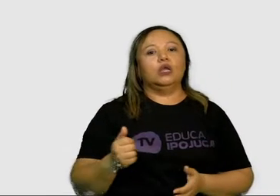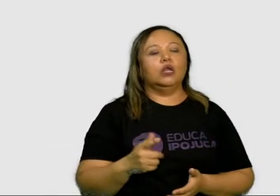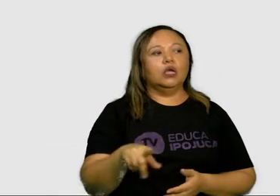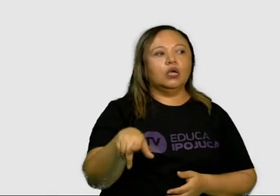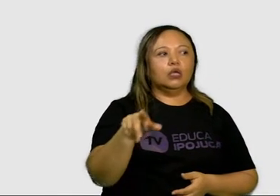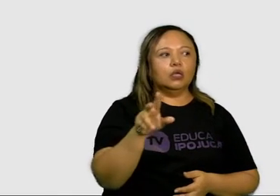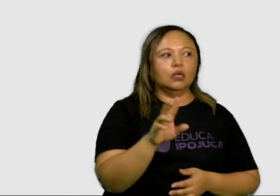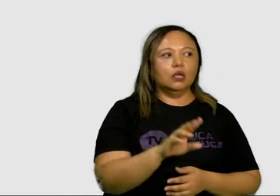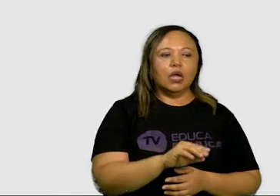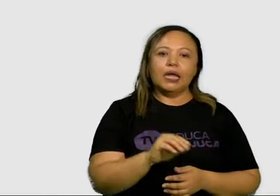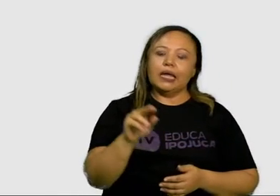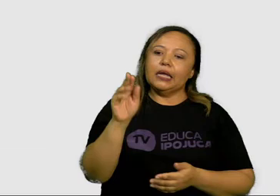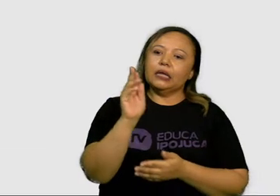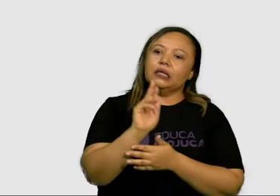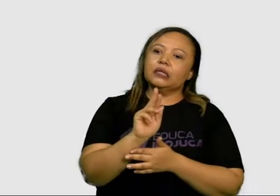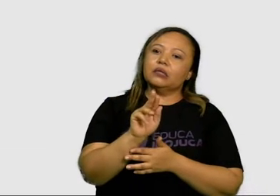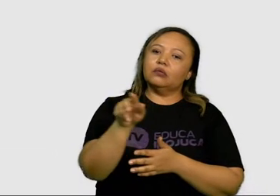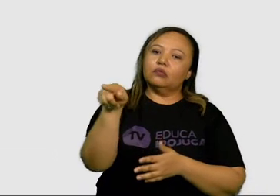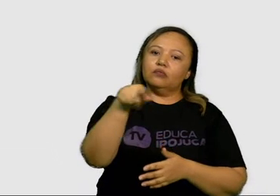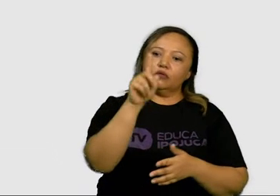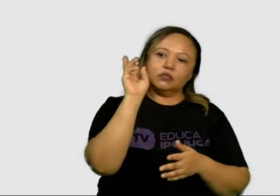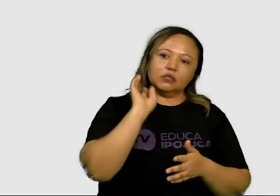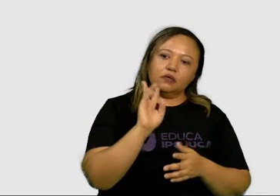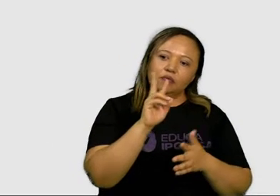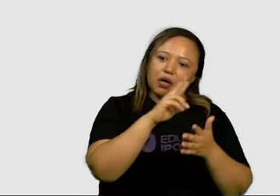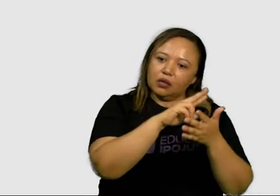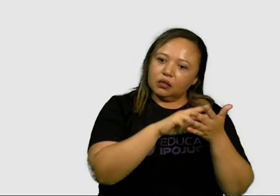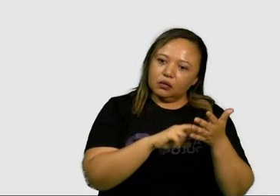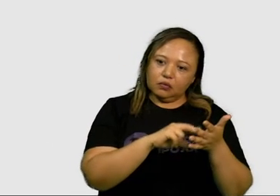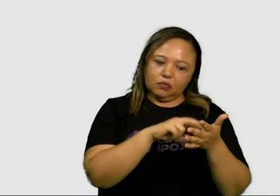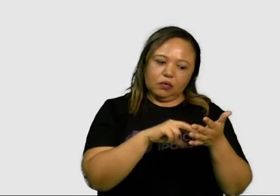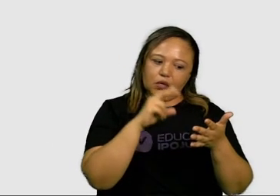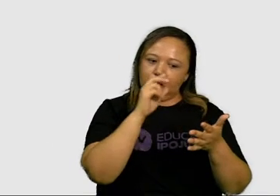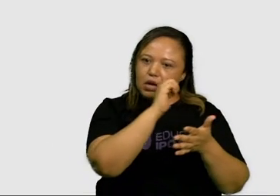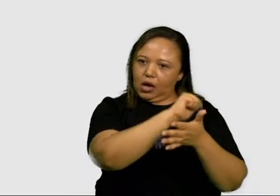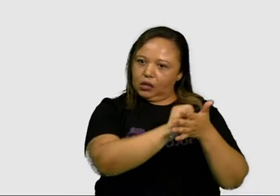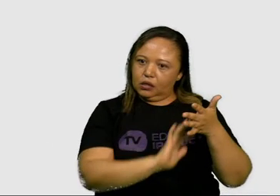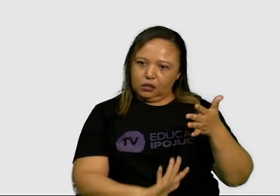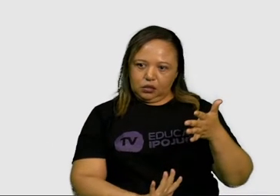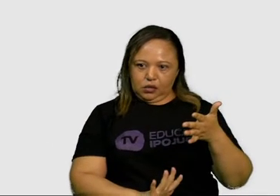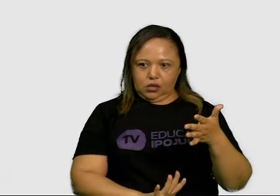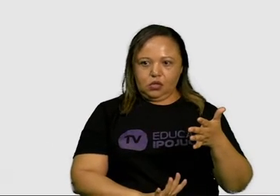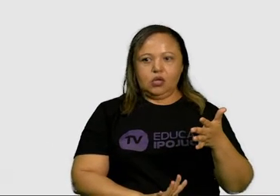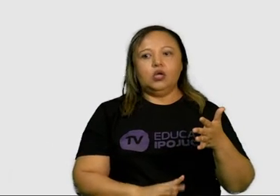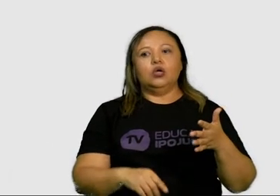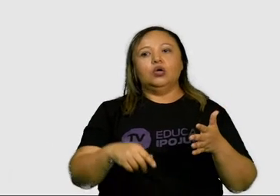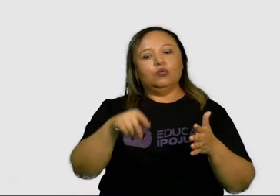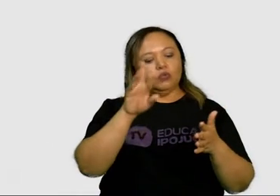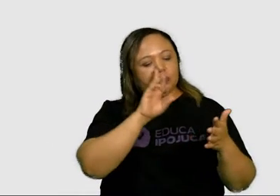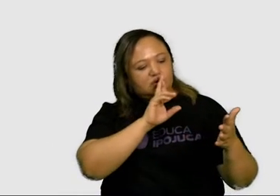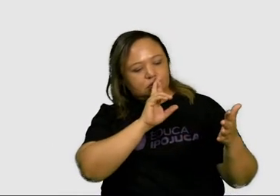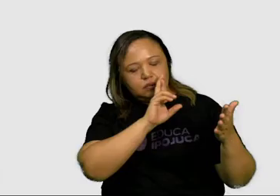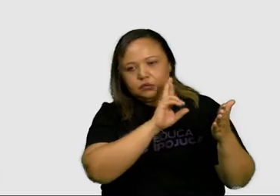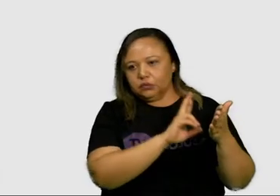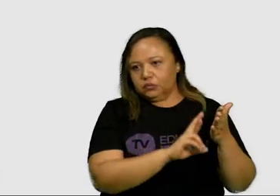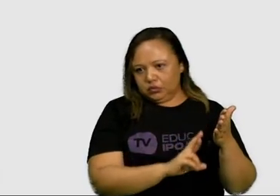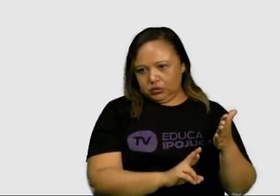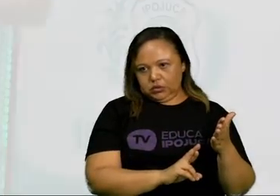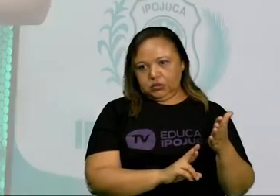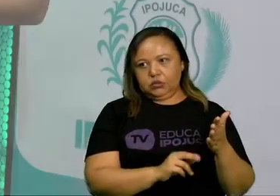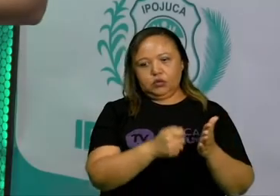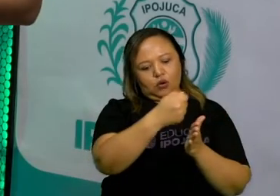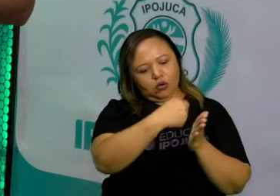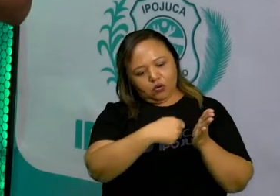Esse QR Code vai direcionar vocês para a nossa atividade. Lá na atividade, vocês respondem ela, copiem e